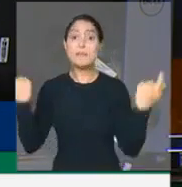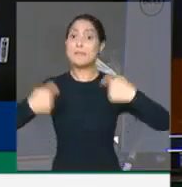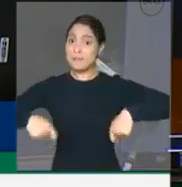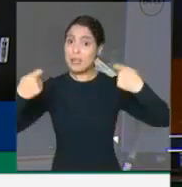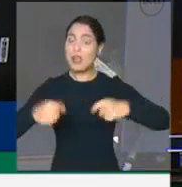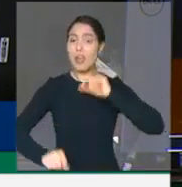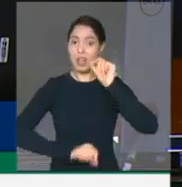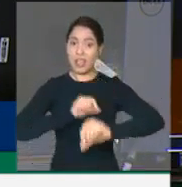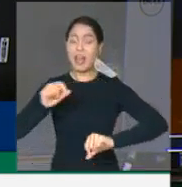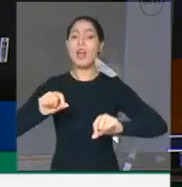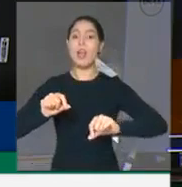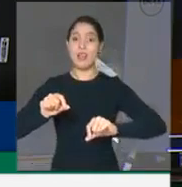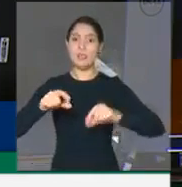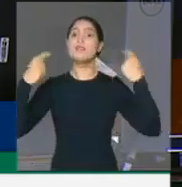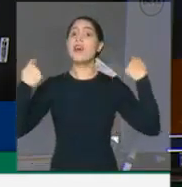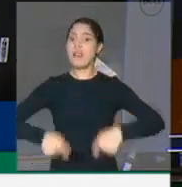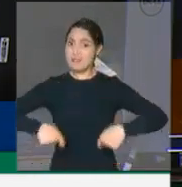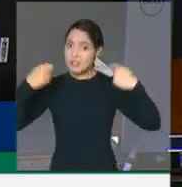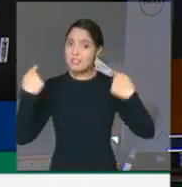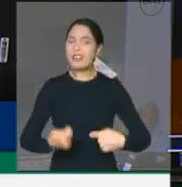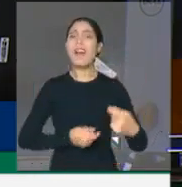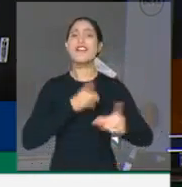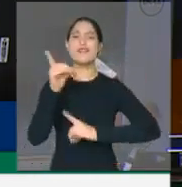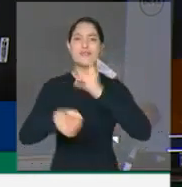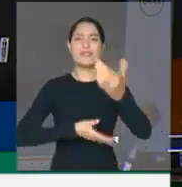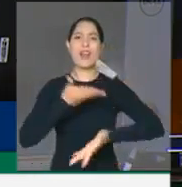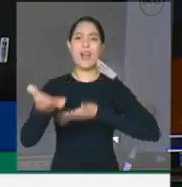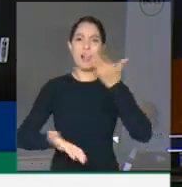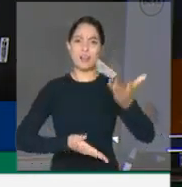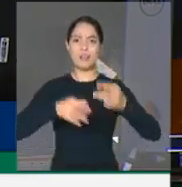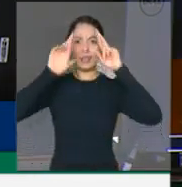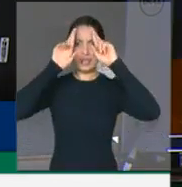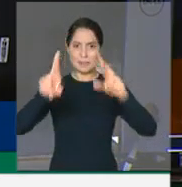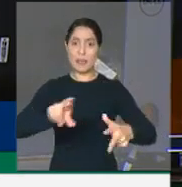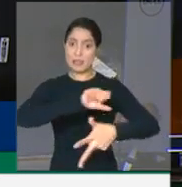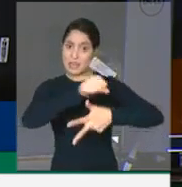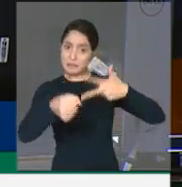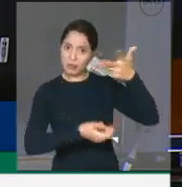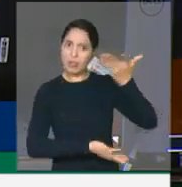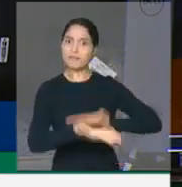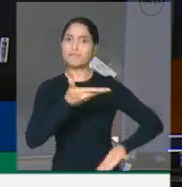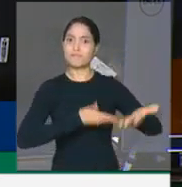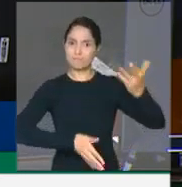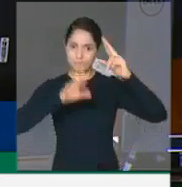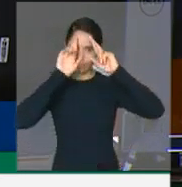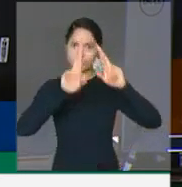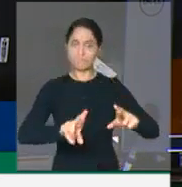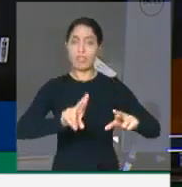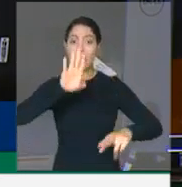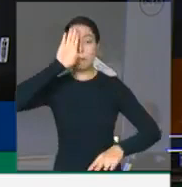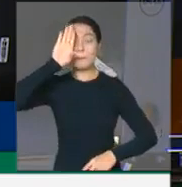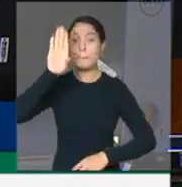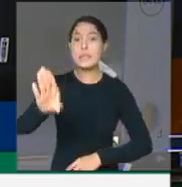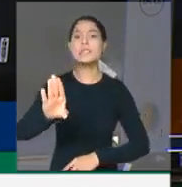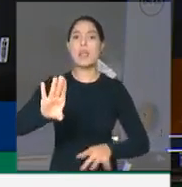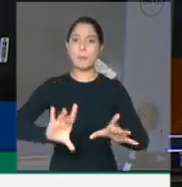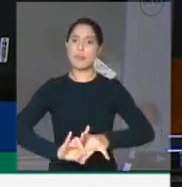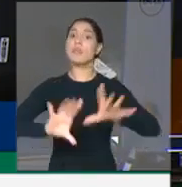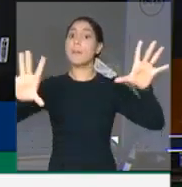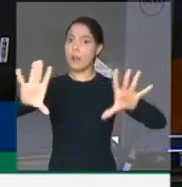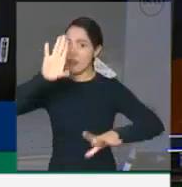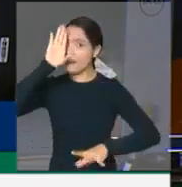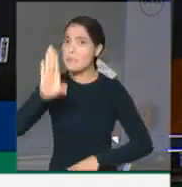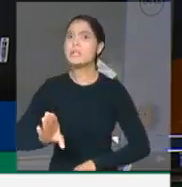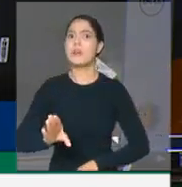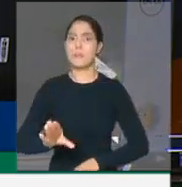necessidade do diálogo respeitoso entre os poderes, princípio basilar da nossa democracia.